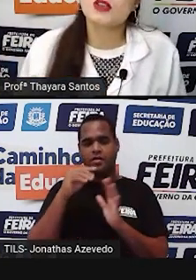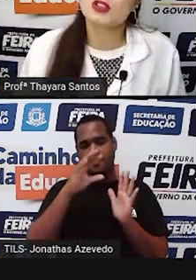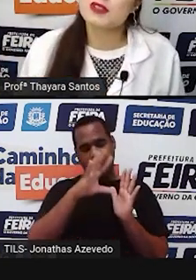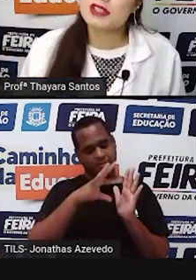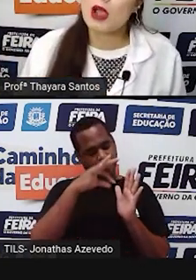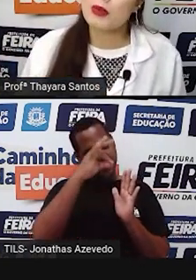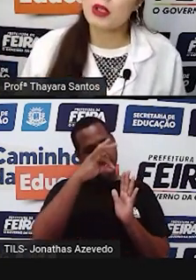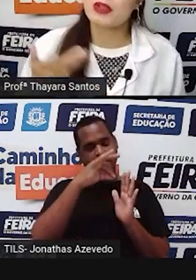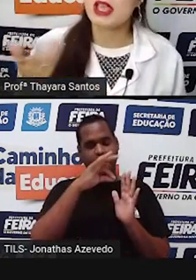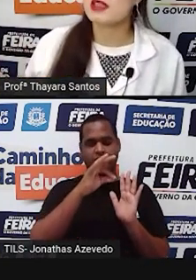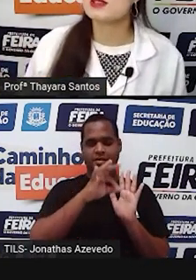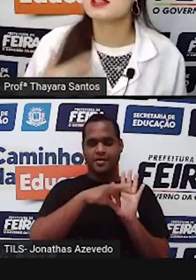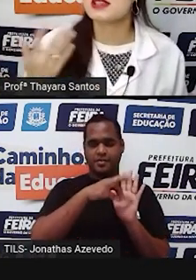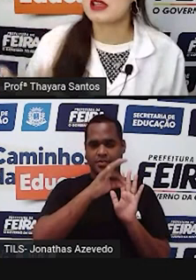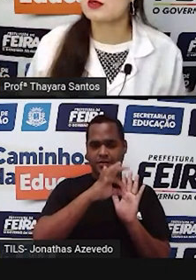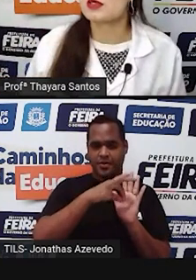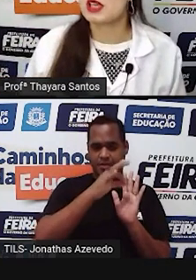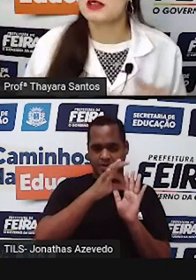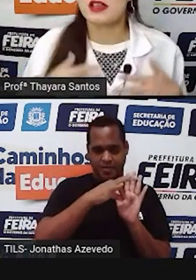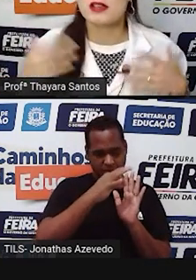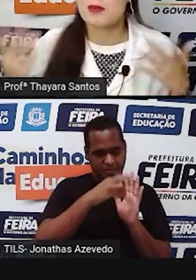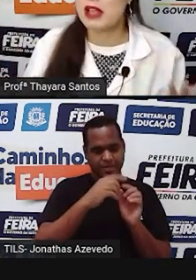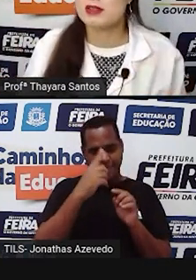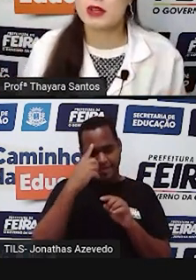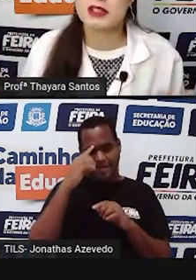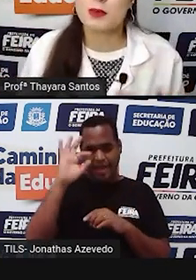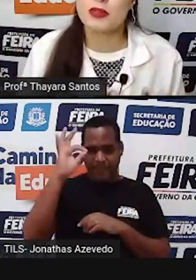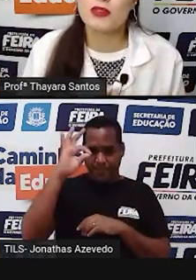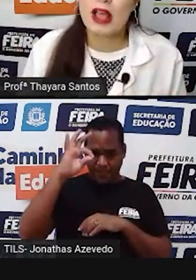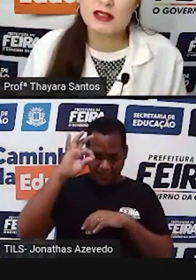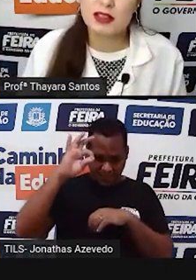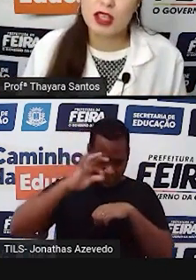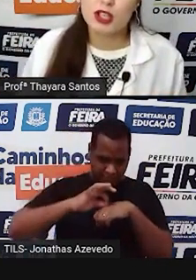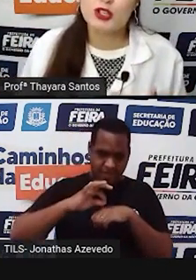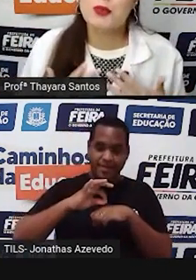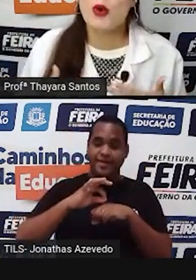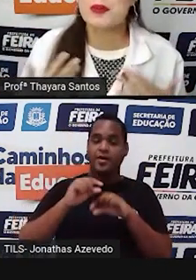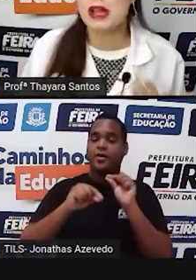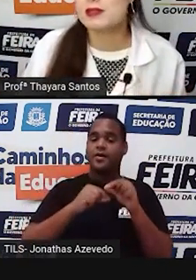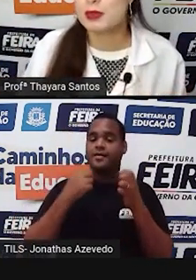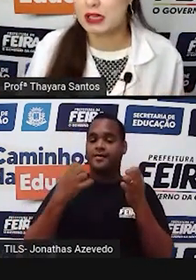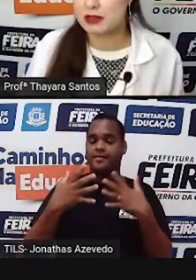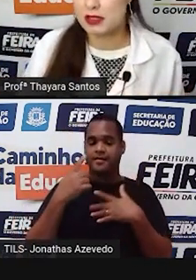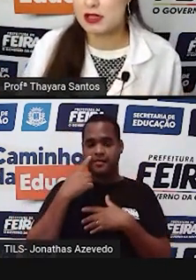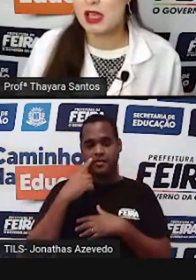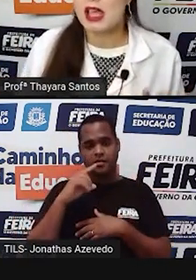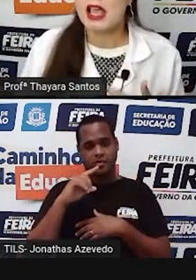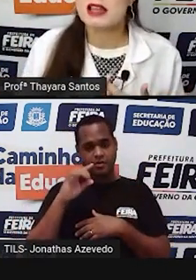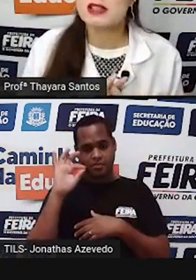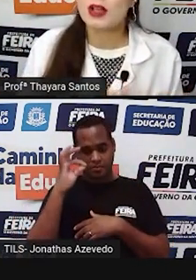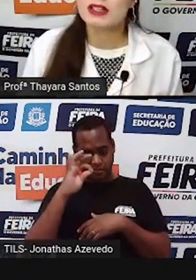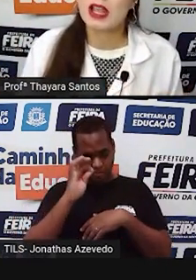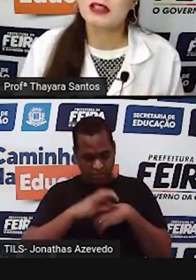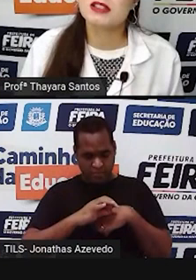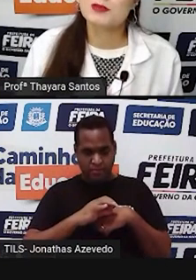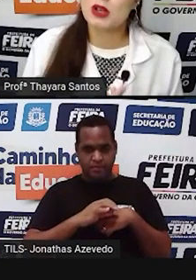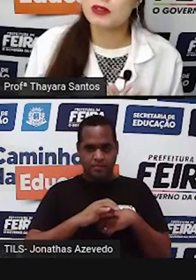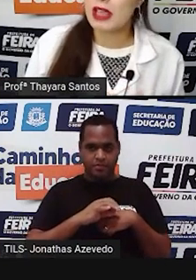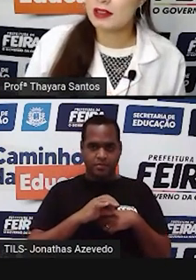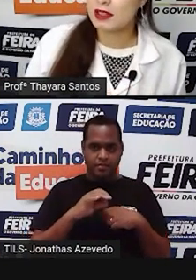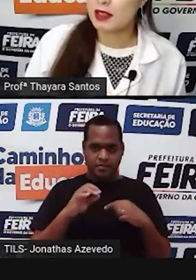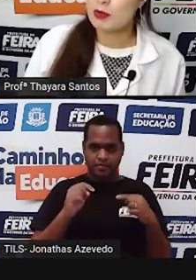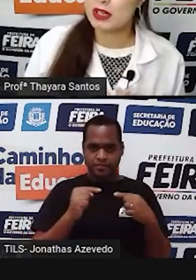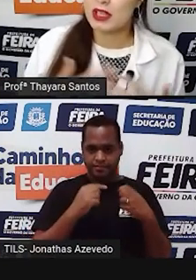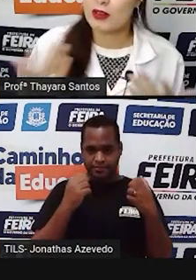polinização artificial. Porque o que é que os insetos, as abelhas, por exemplo, fazem de bom para as plantas? Elas são atraídas